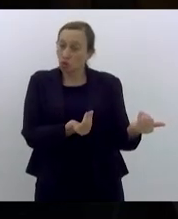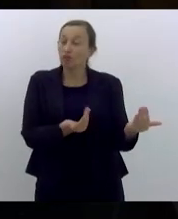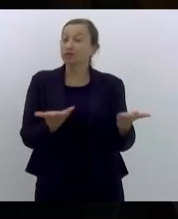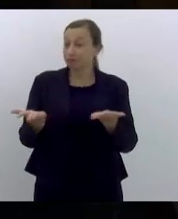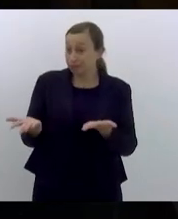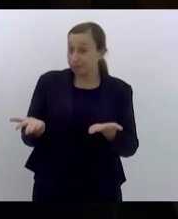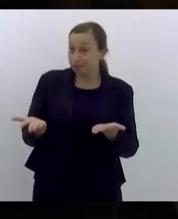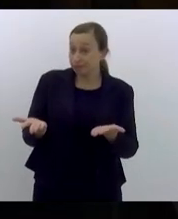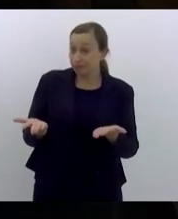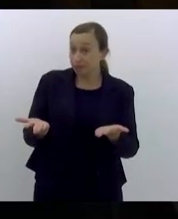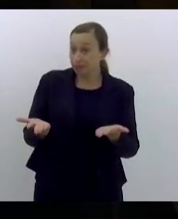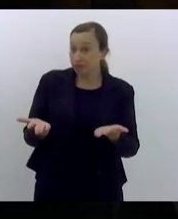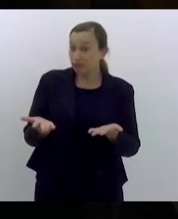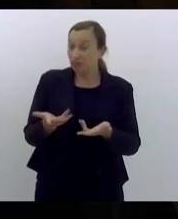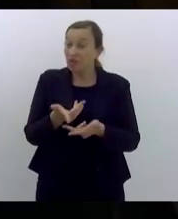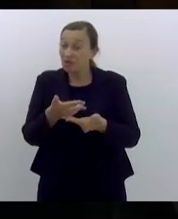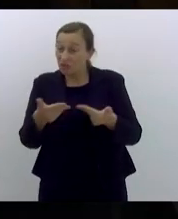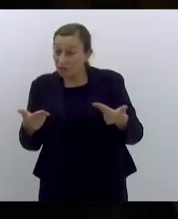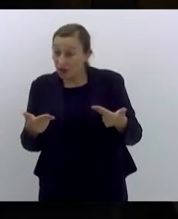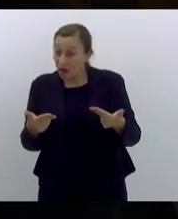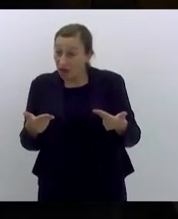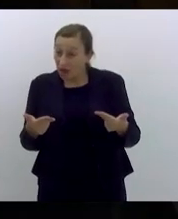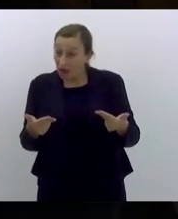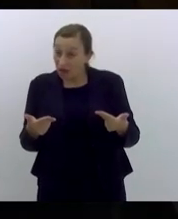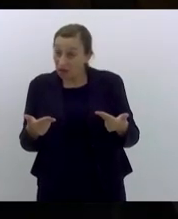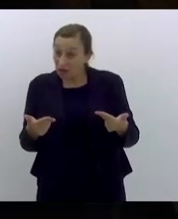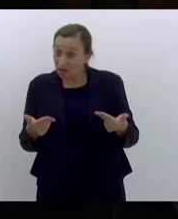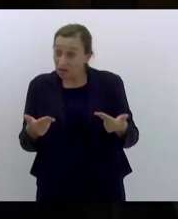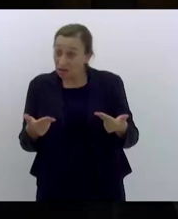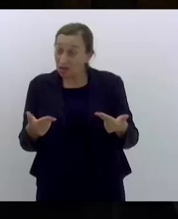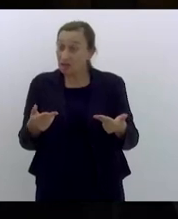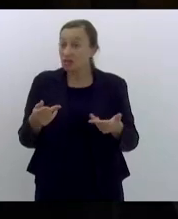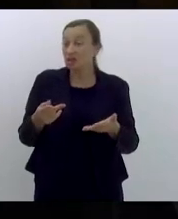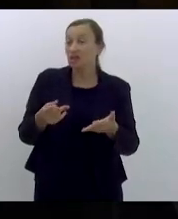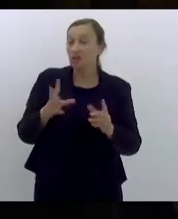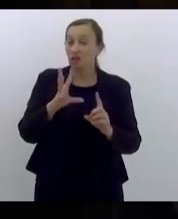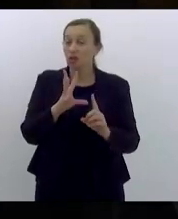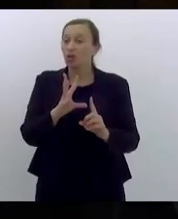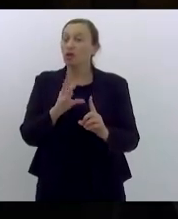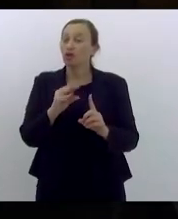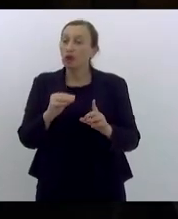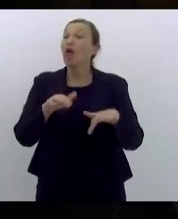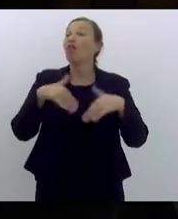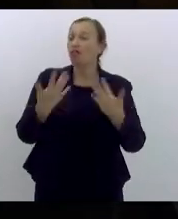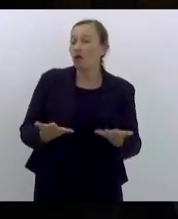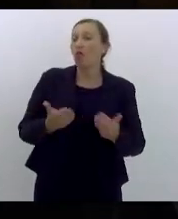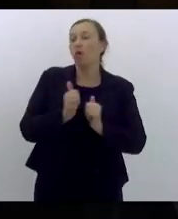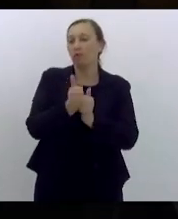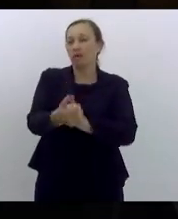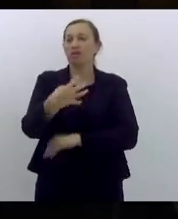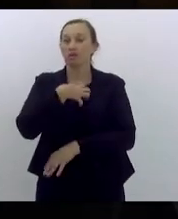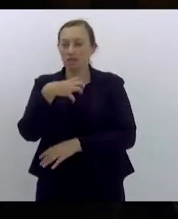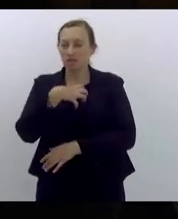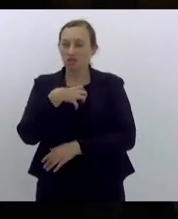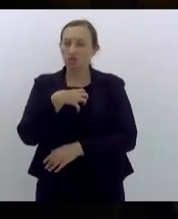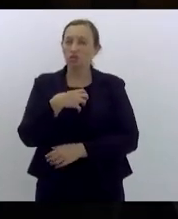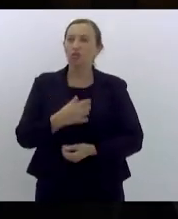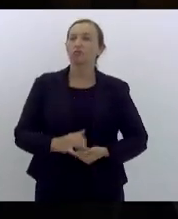de muitos casos de omissão em relação a todas as formas de assédio então é importante que nós caminhemos nesse sentido